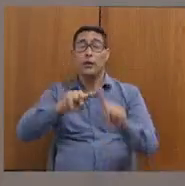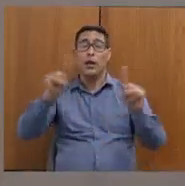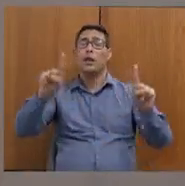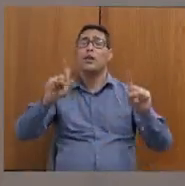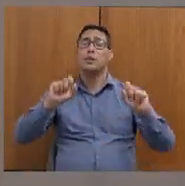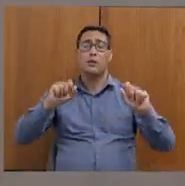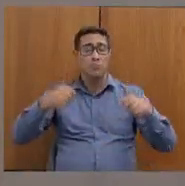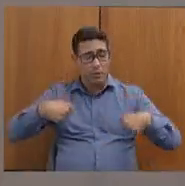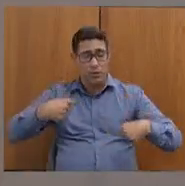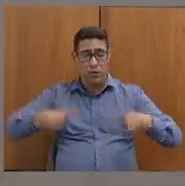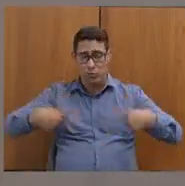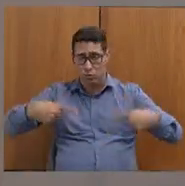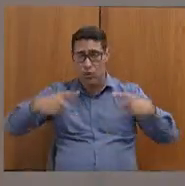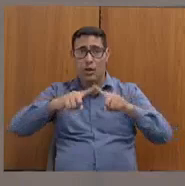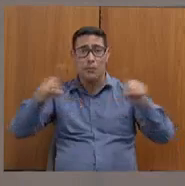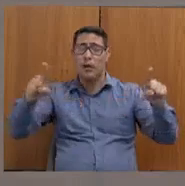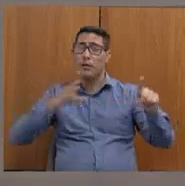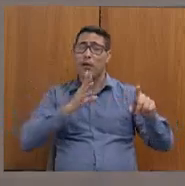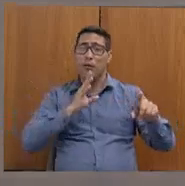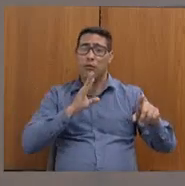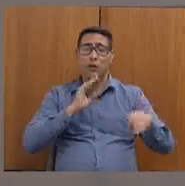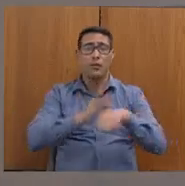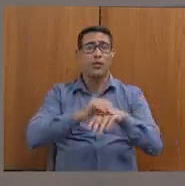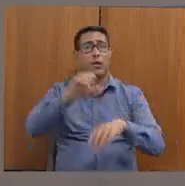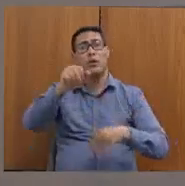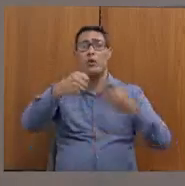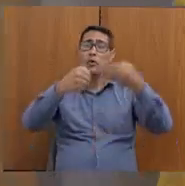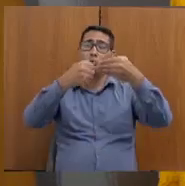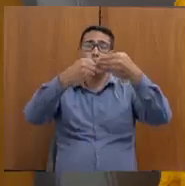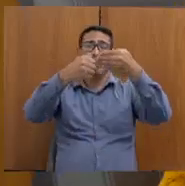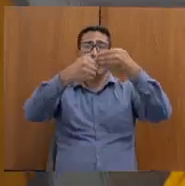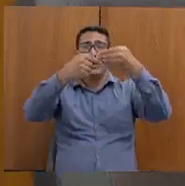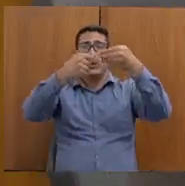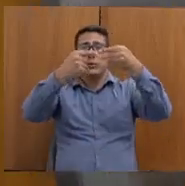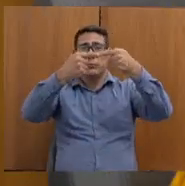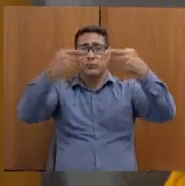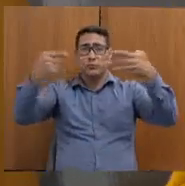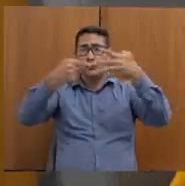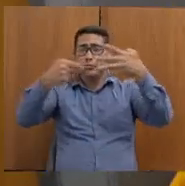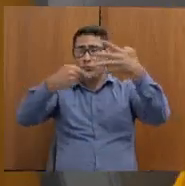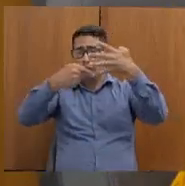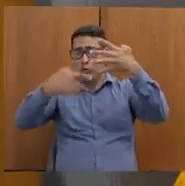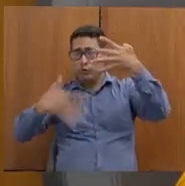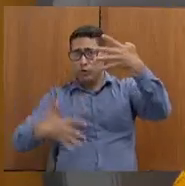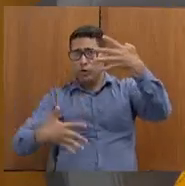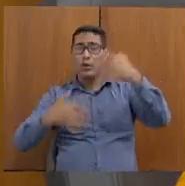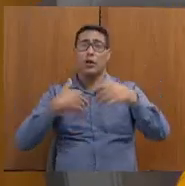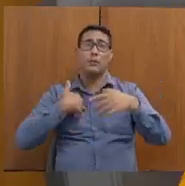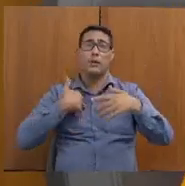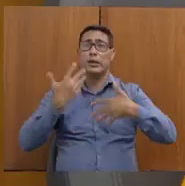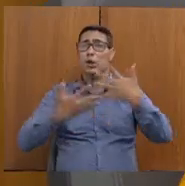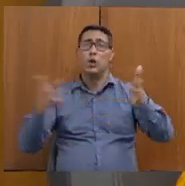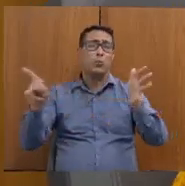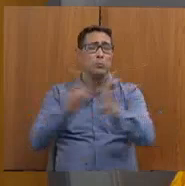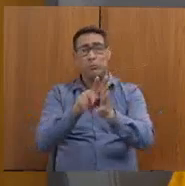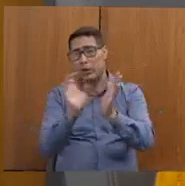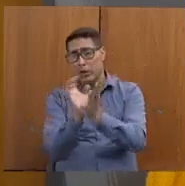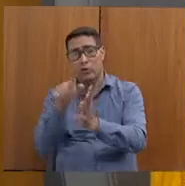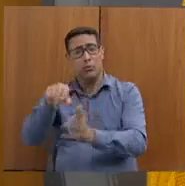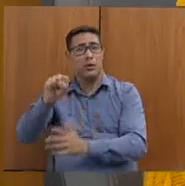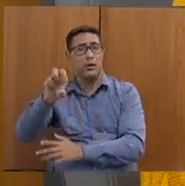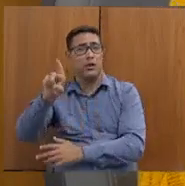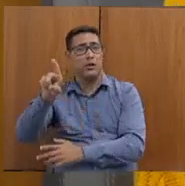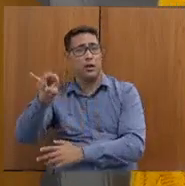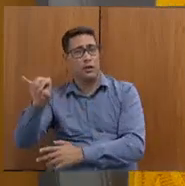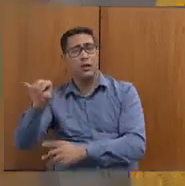entendimento no organograma, porque todos os cargos pertencem à CEDESE. Isso não tem subordinação e nunca tivemos. Tanto que isso já